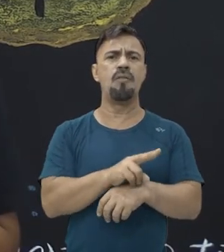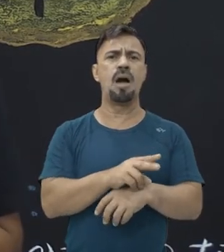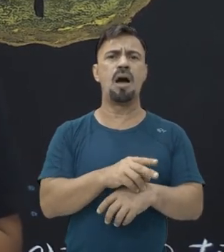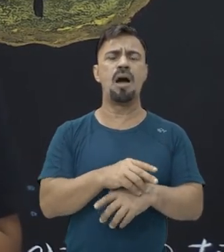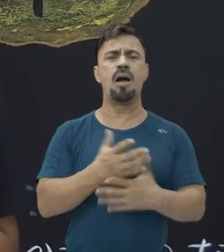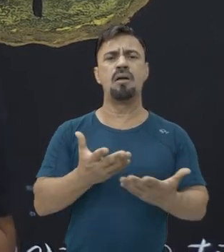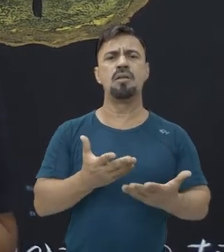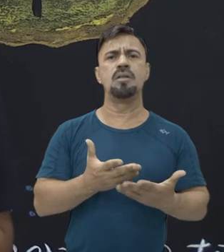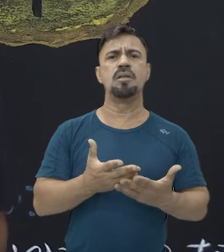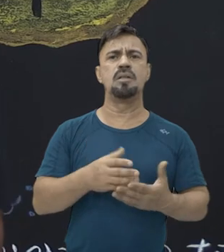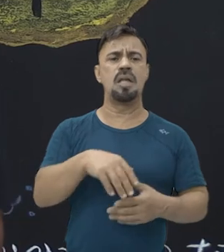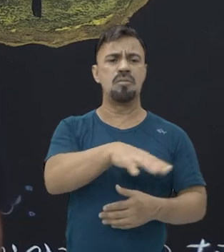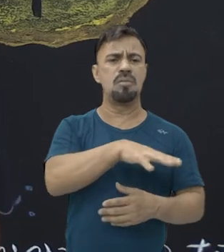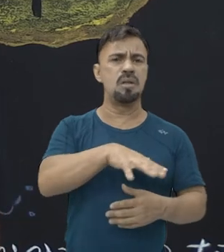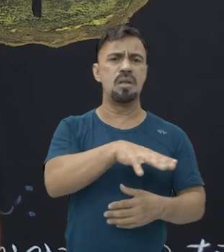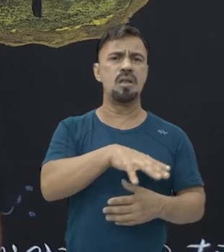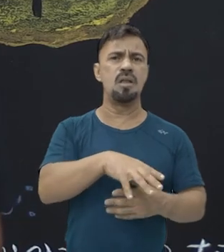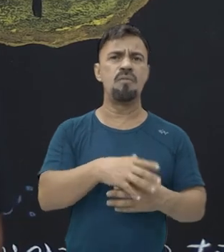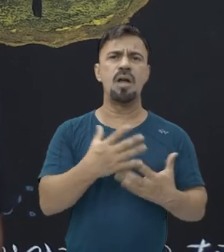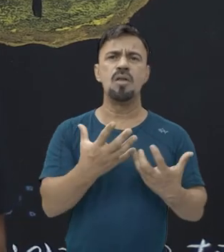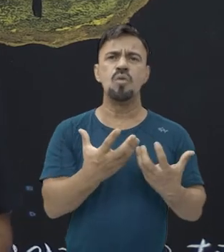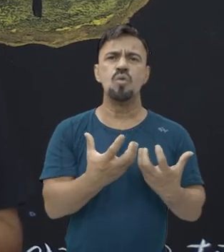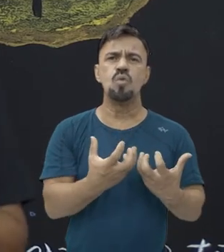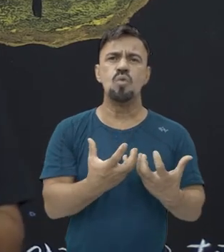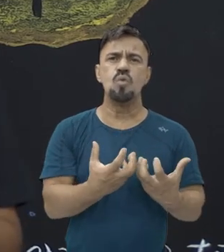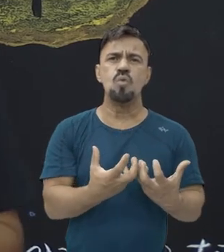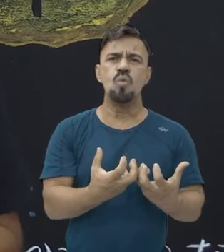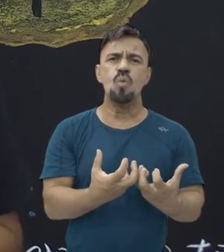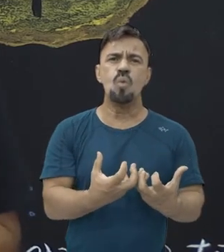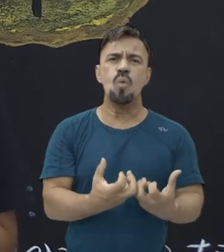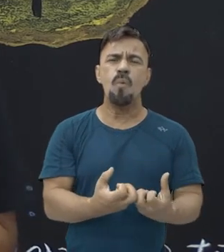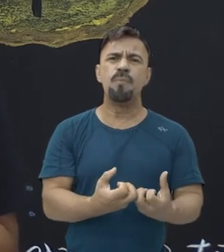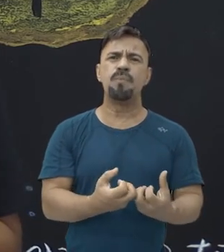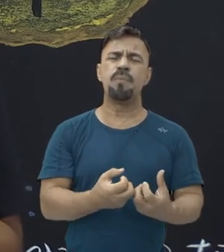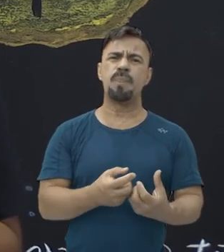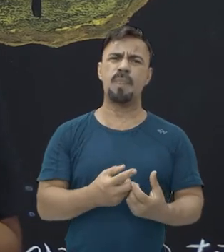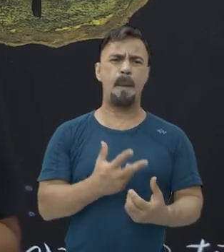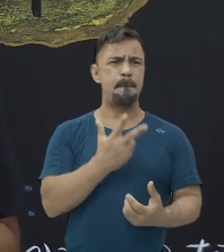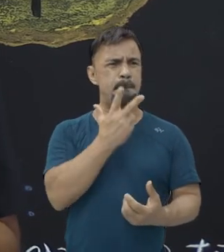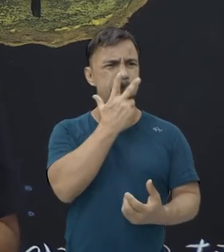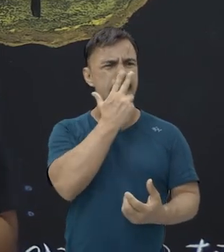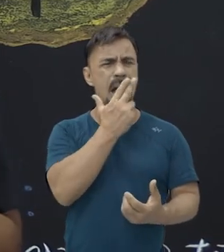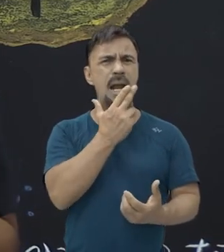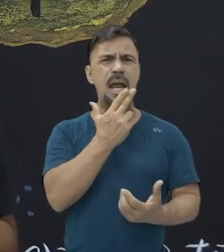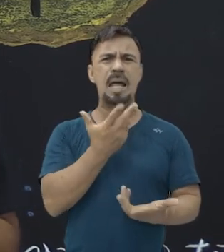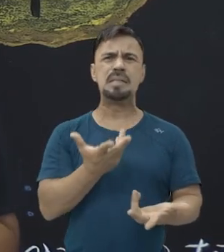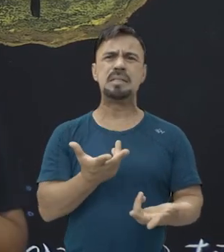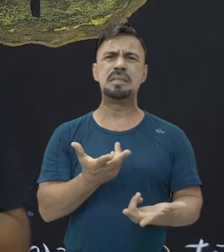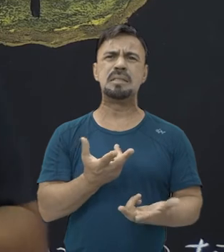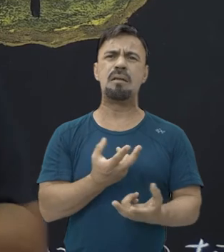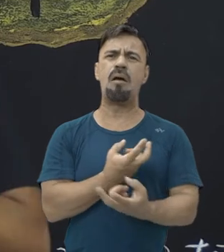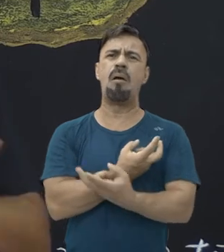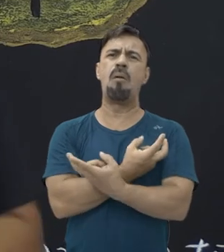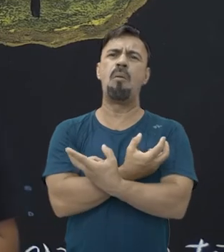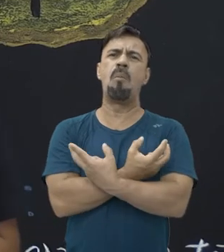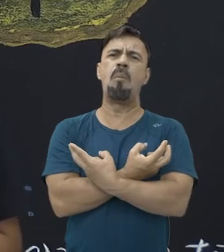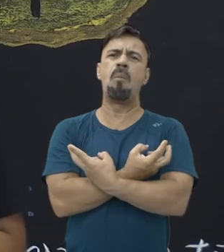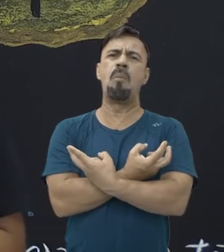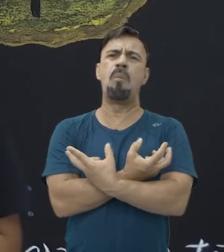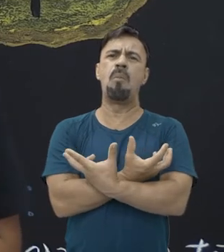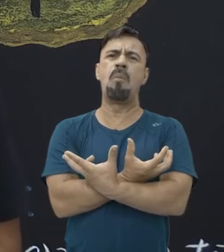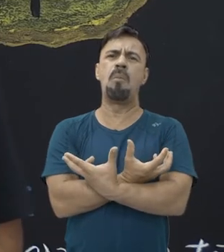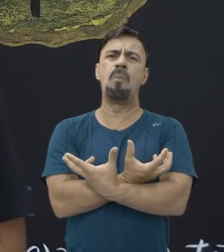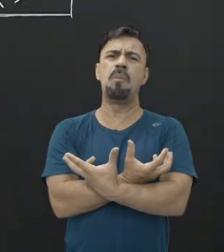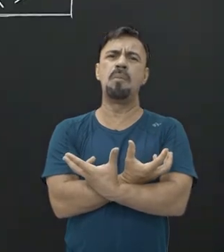água, dependendo do ambiente que ele está. Ele vai ressecando, ressecando, ressecando. E você olha, gente, parece uma múmia. Mas é recente, é atual.